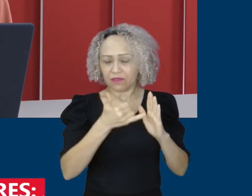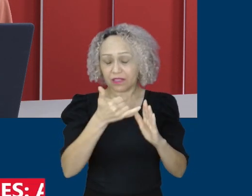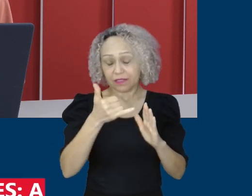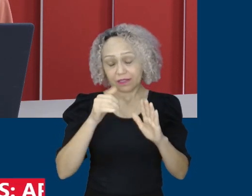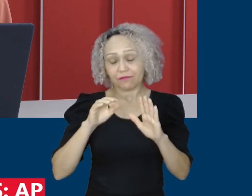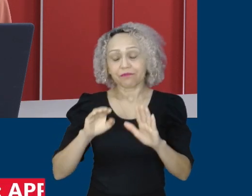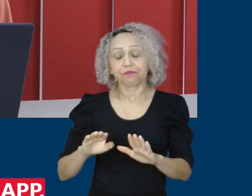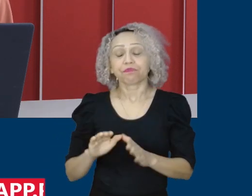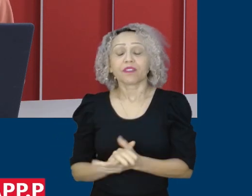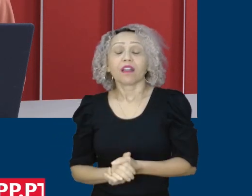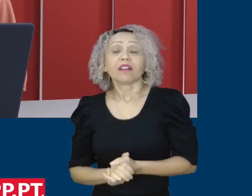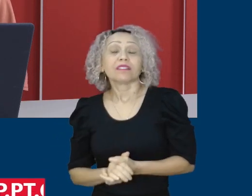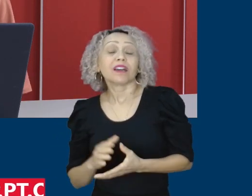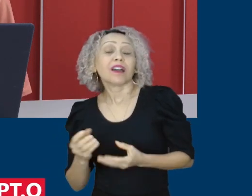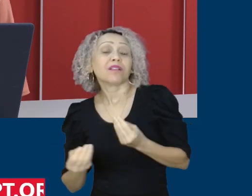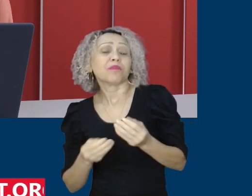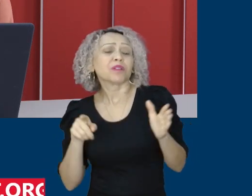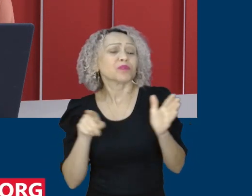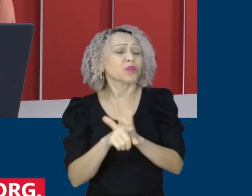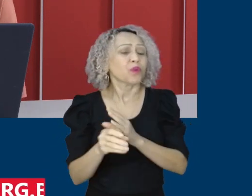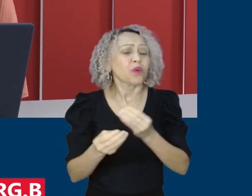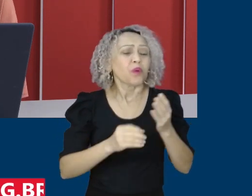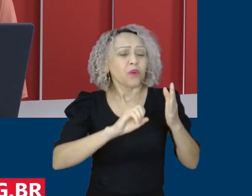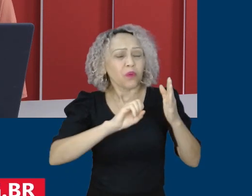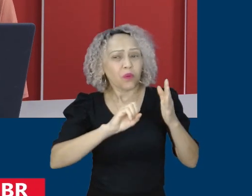desenvolvimento, retomada da economia do país?